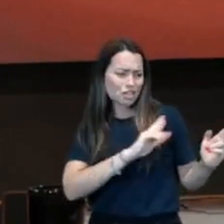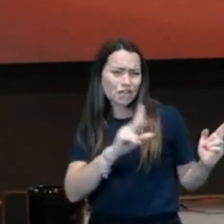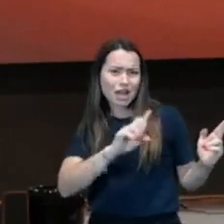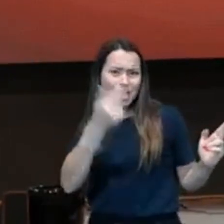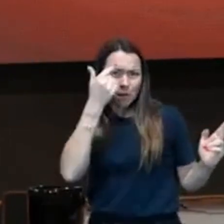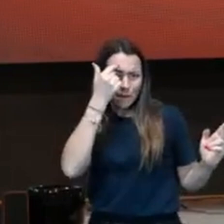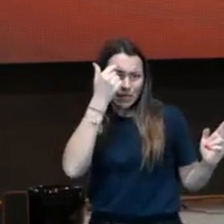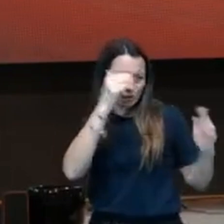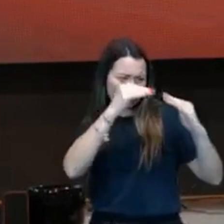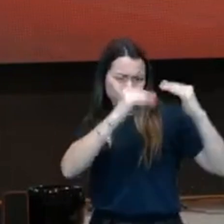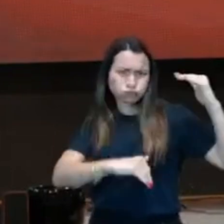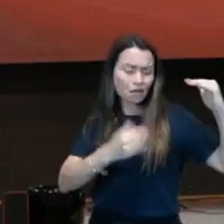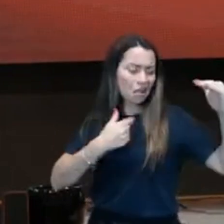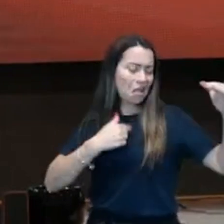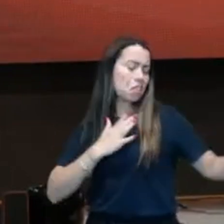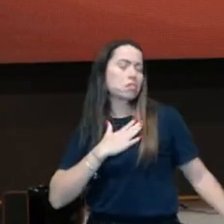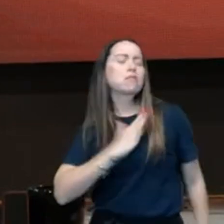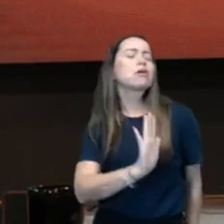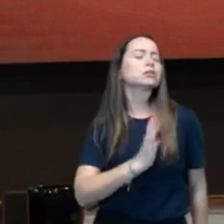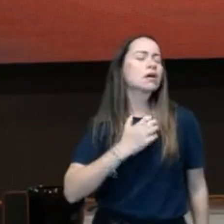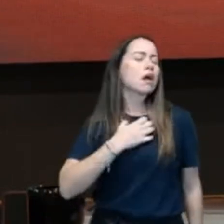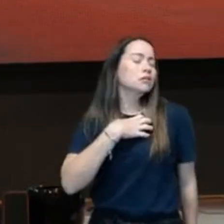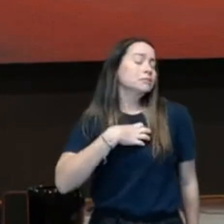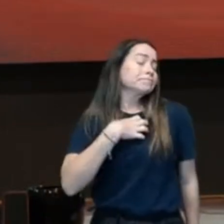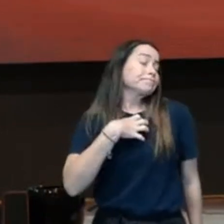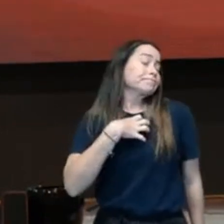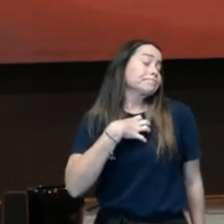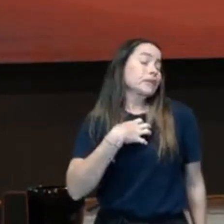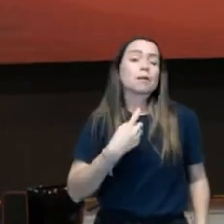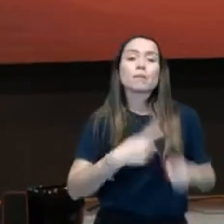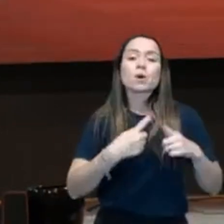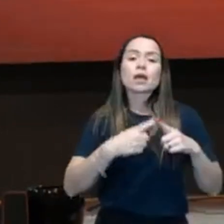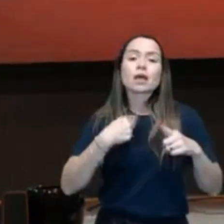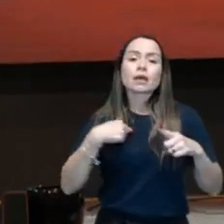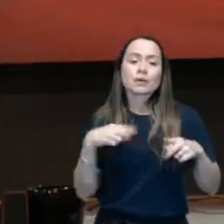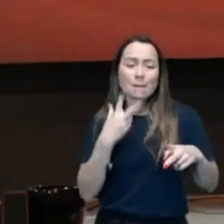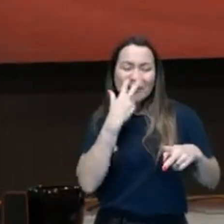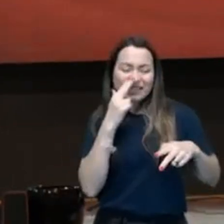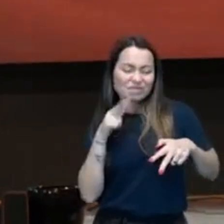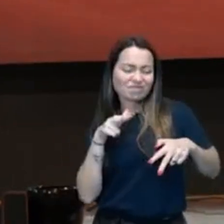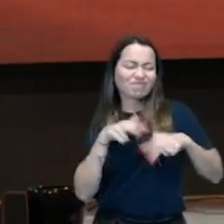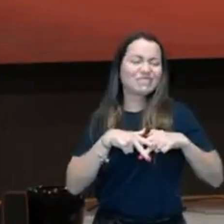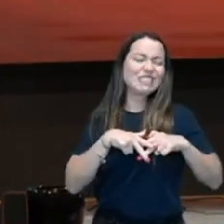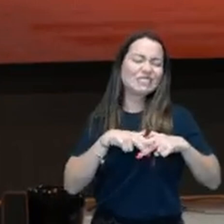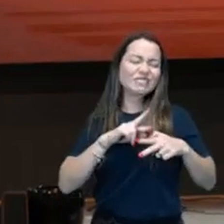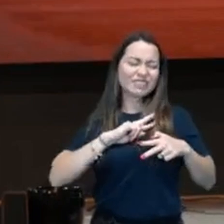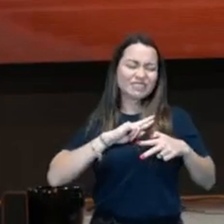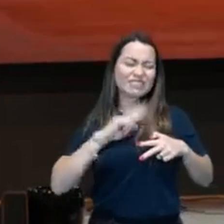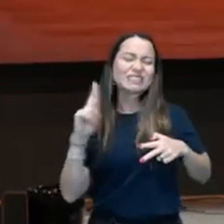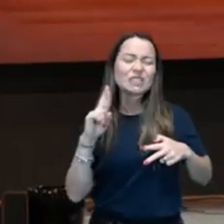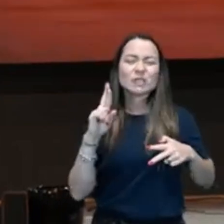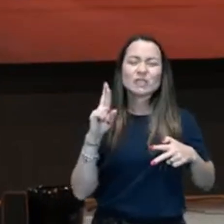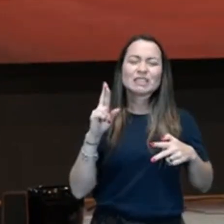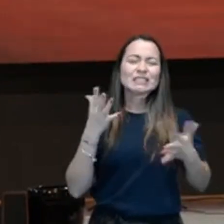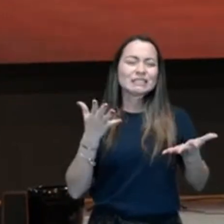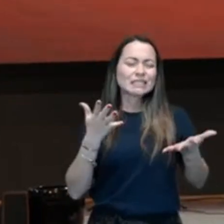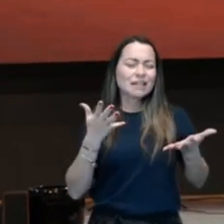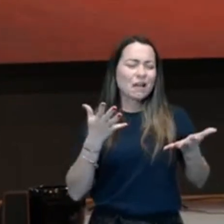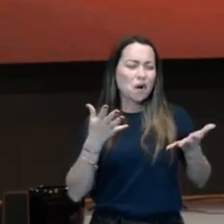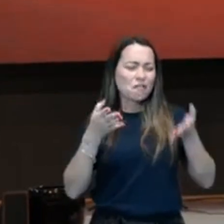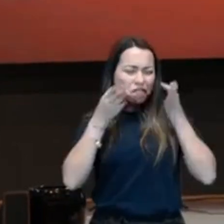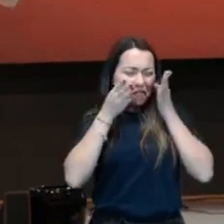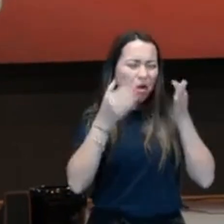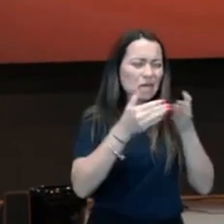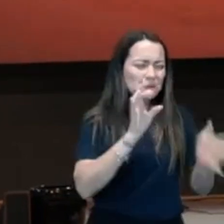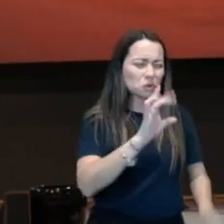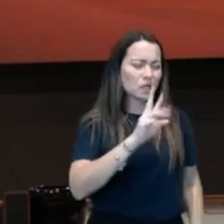eu já não quero mais, não gosto mais, eu me magoo, porque eu estou muito preso, fixado, ligado, associado, a religião